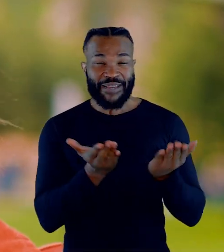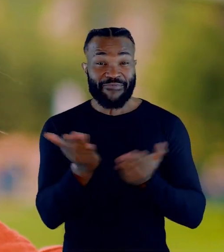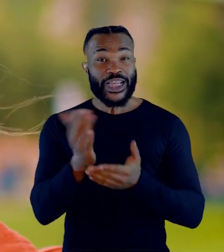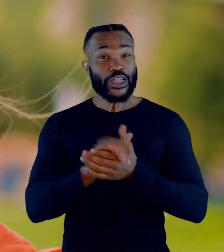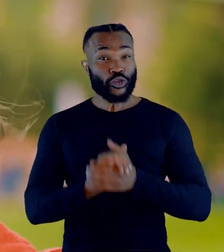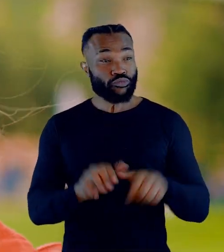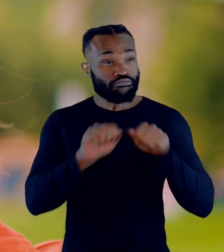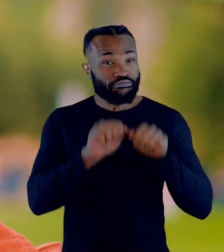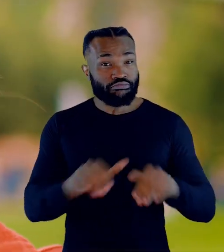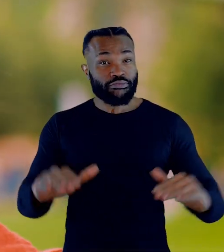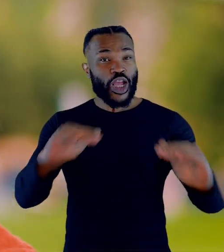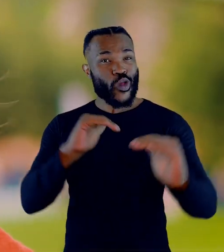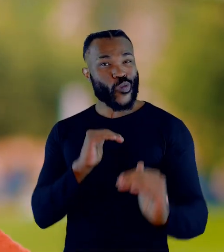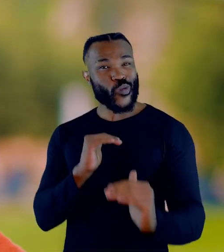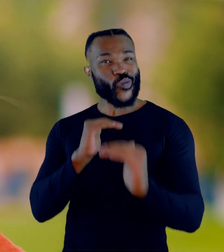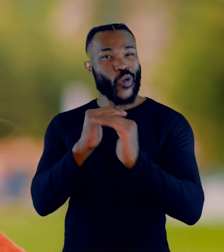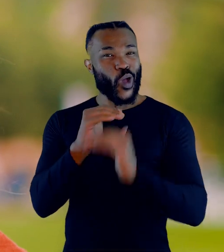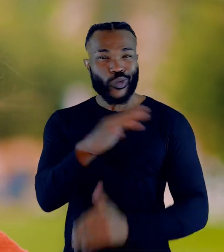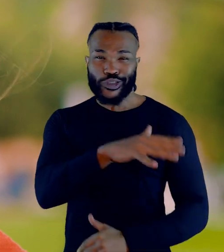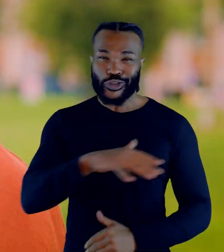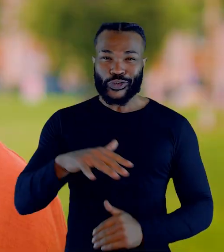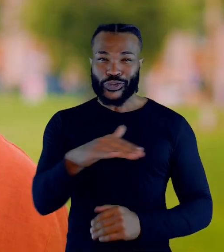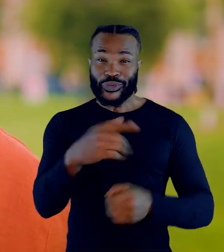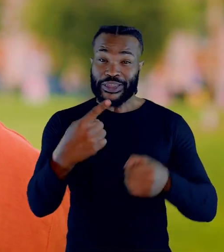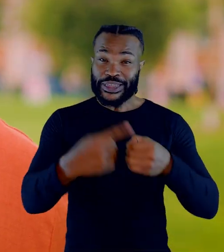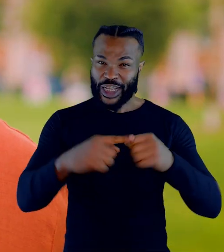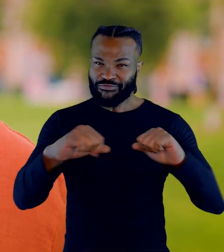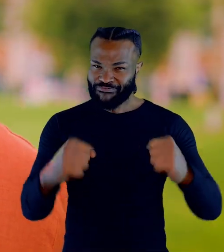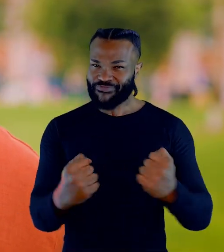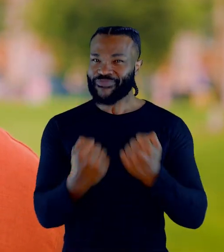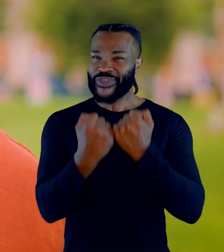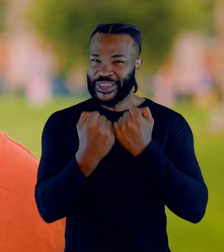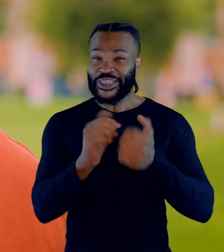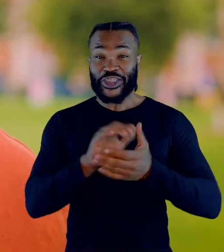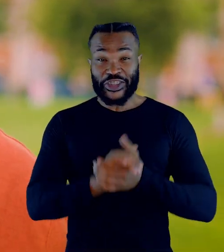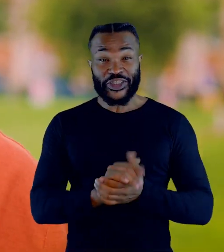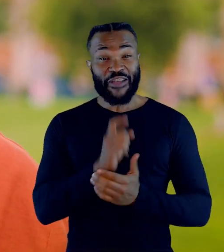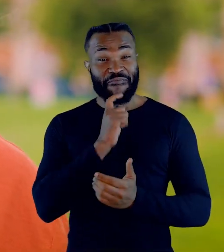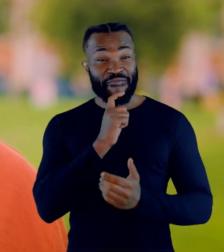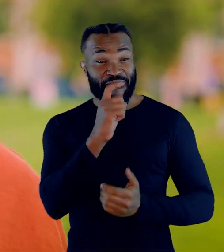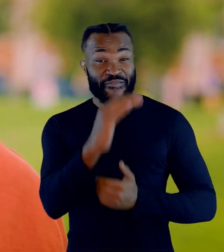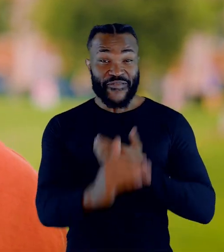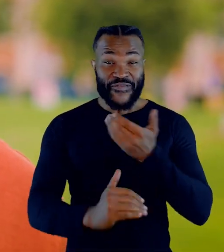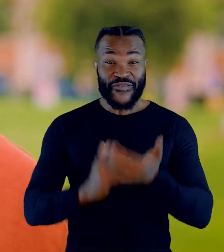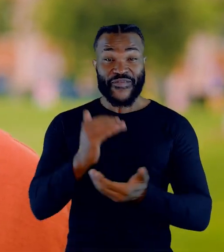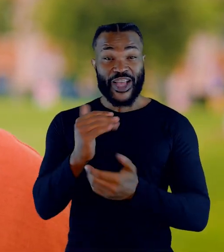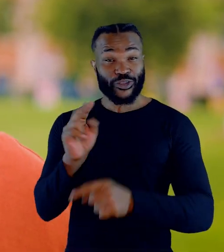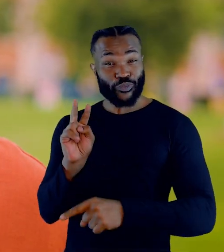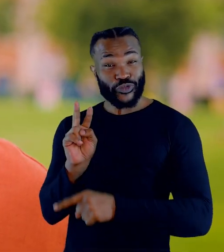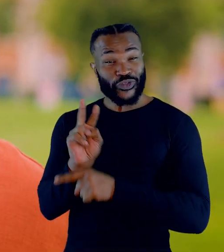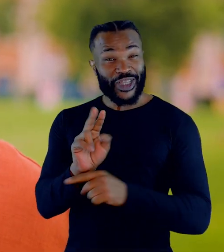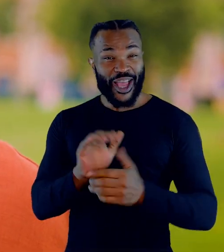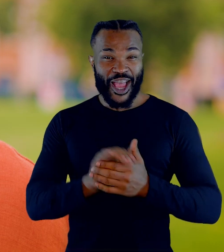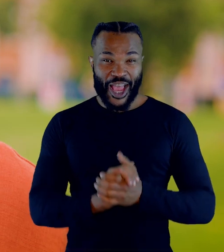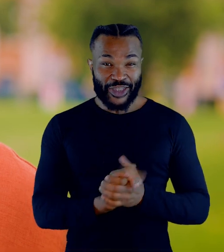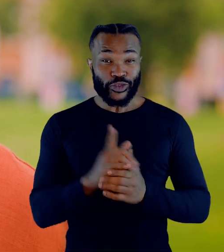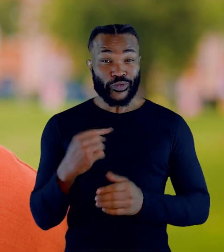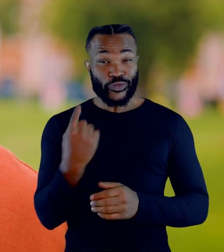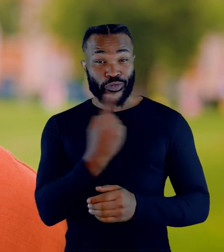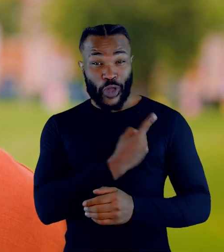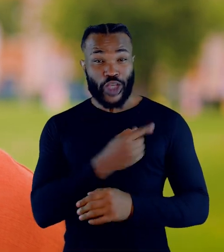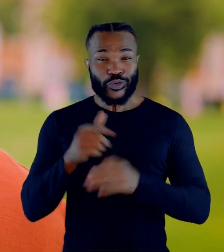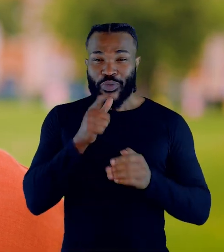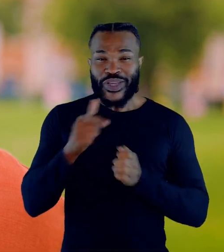serviço, chegue por igual, sem distinção, uma cidade protegida, que preserva o verde, o meio ambiente, que